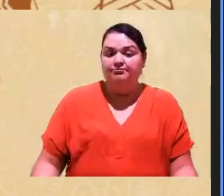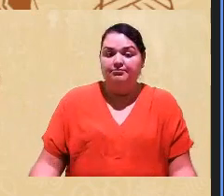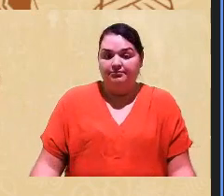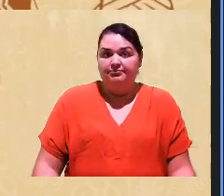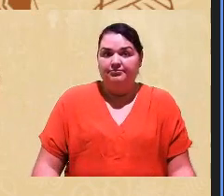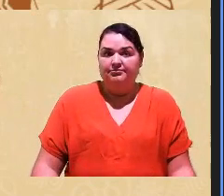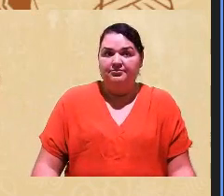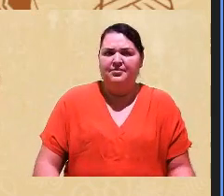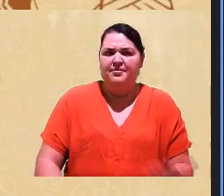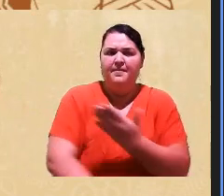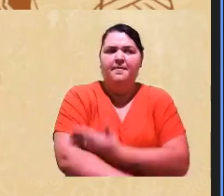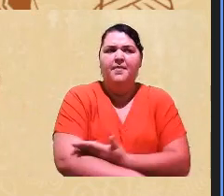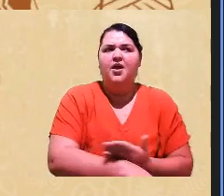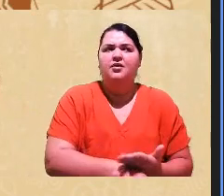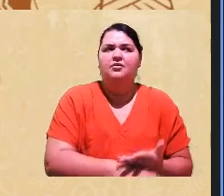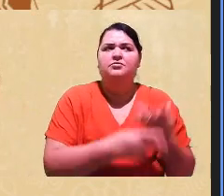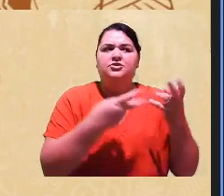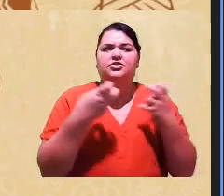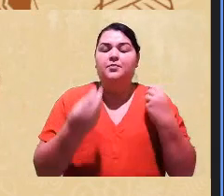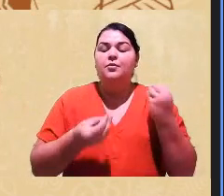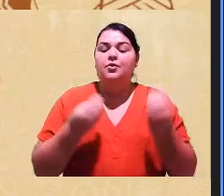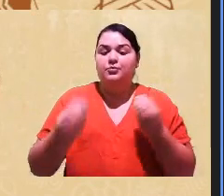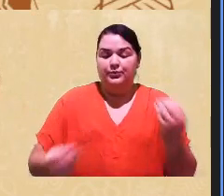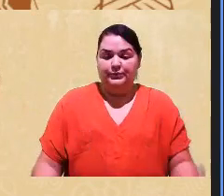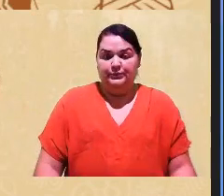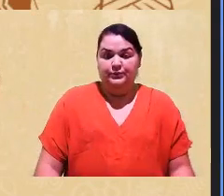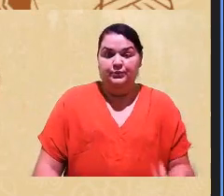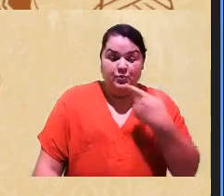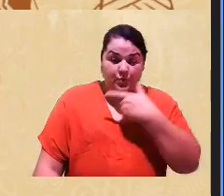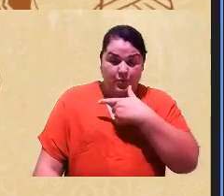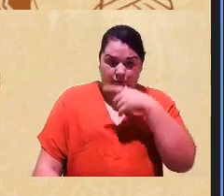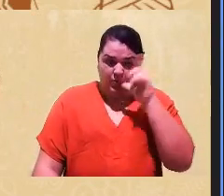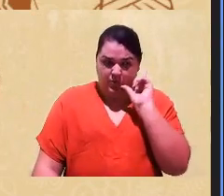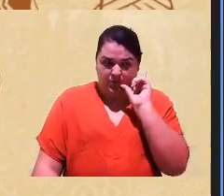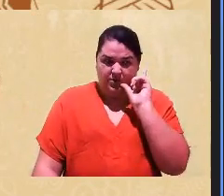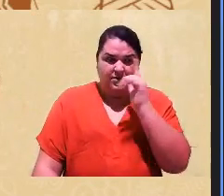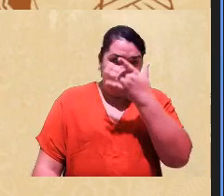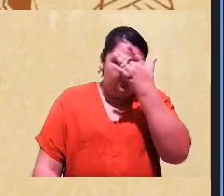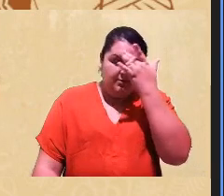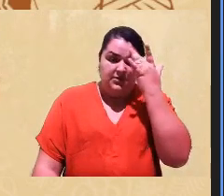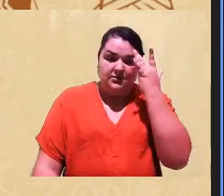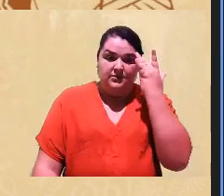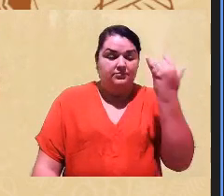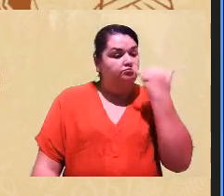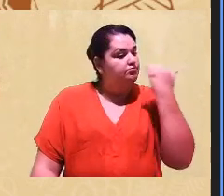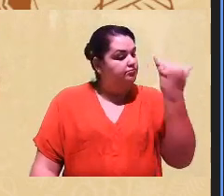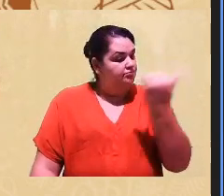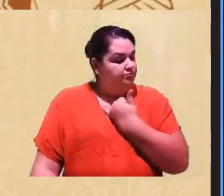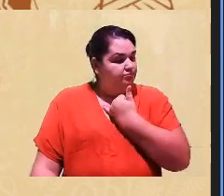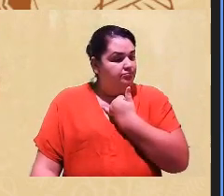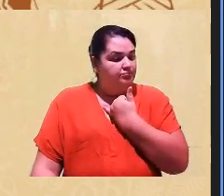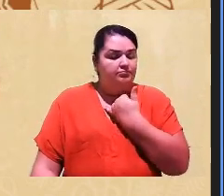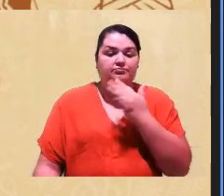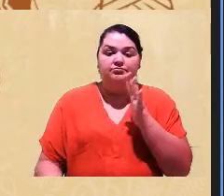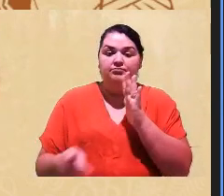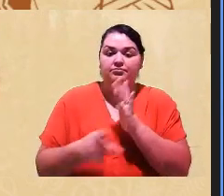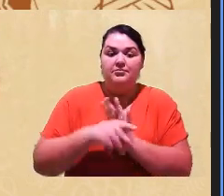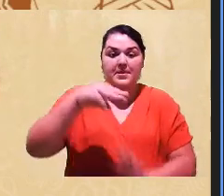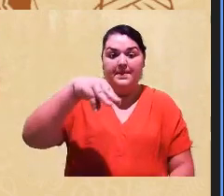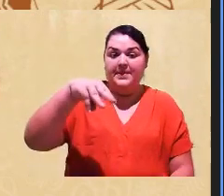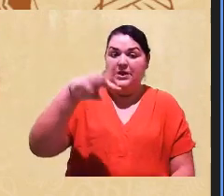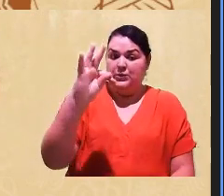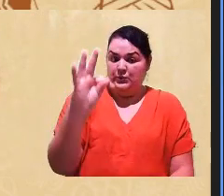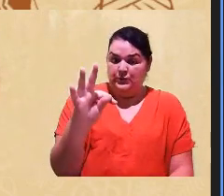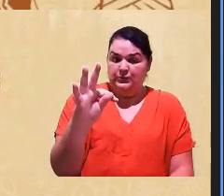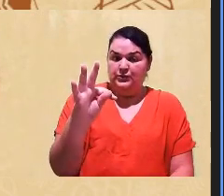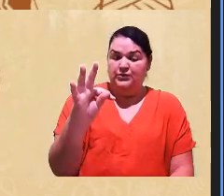sentem naquele processo. E ontem, por incrível que pareça, uma pessoa me ligou do Mato Grosso para dizer que